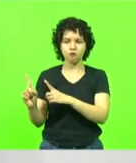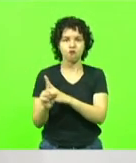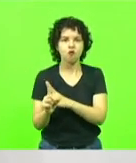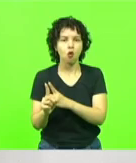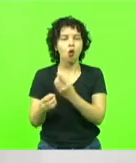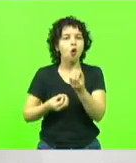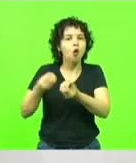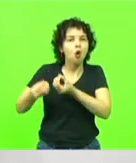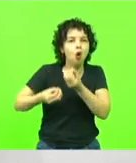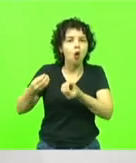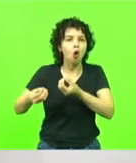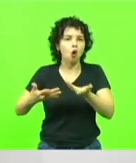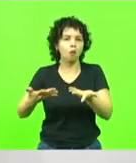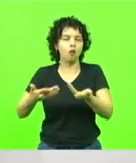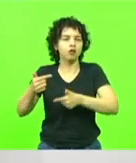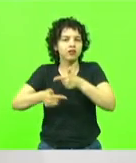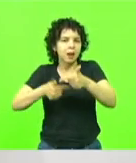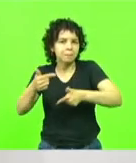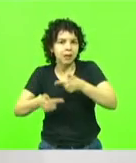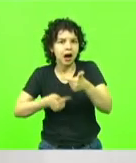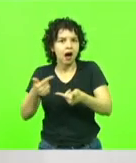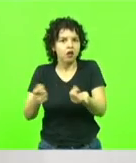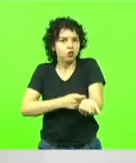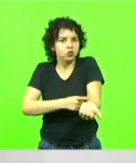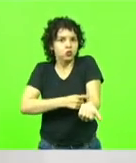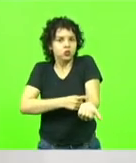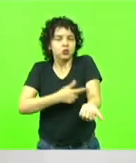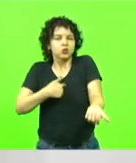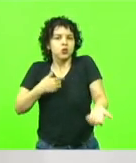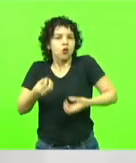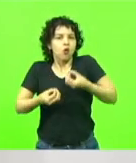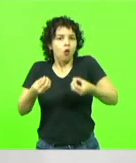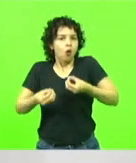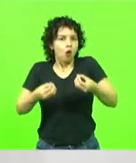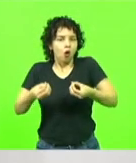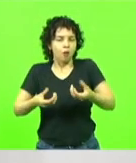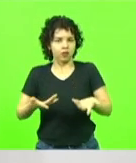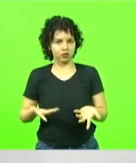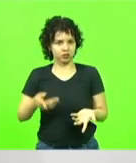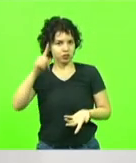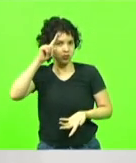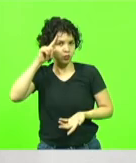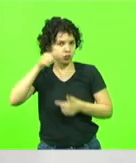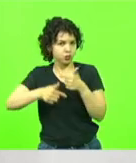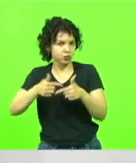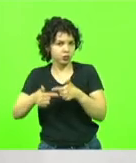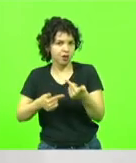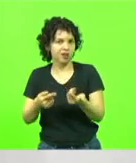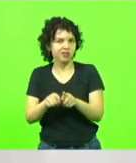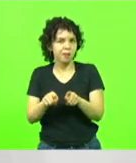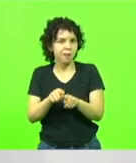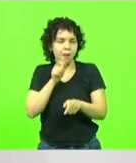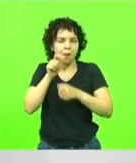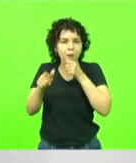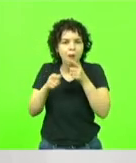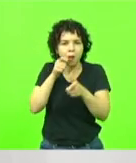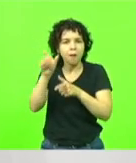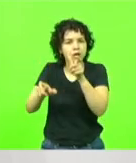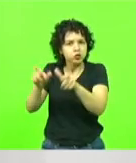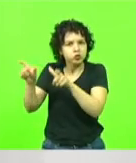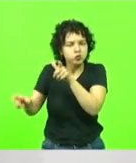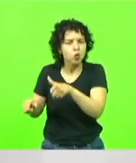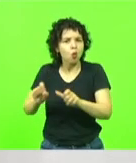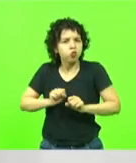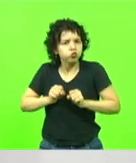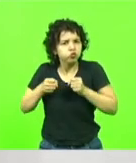ocorrência ou adrenalina daquele momento. Enfim, tripudiar sobre pessoas que têm dado seu sangue, sua